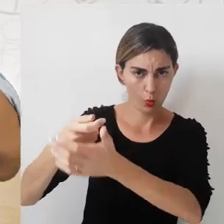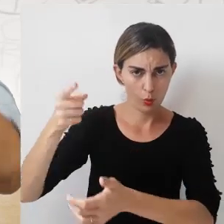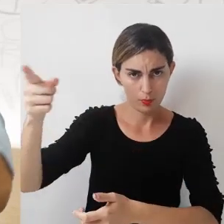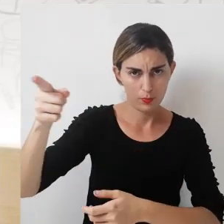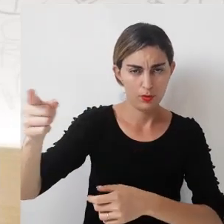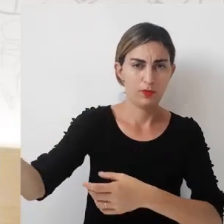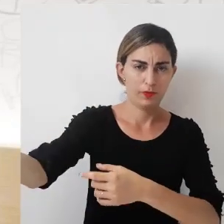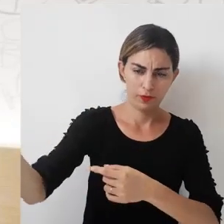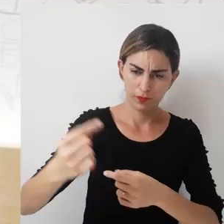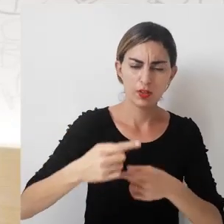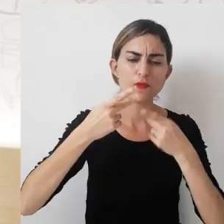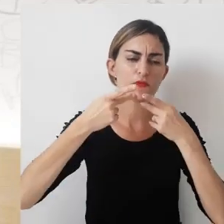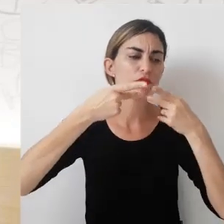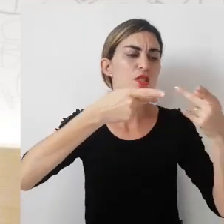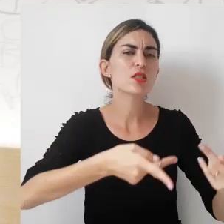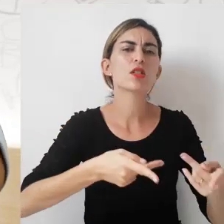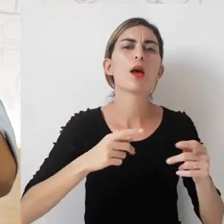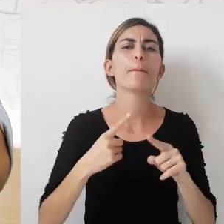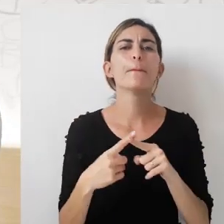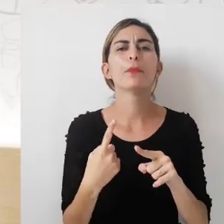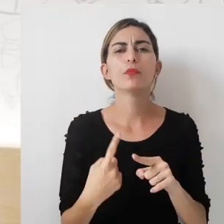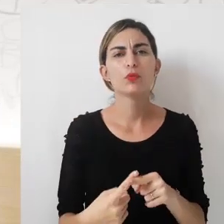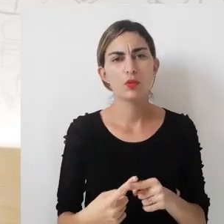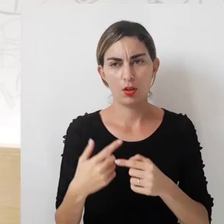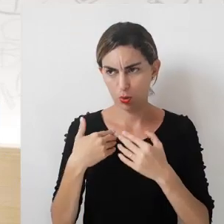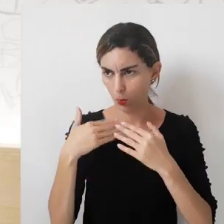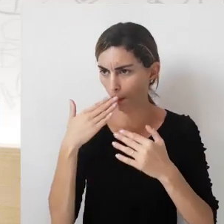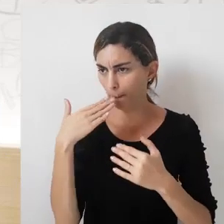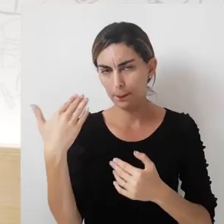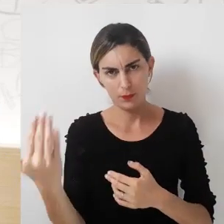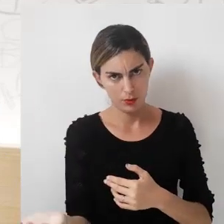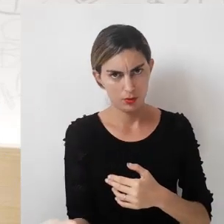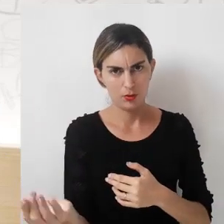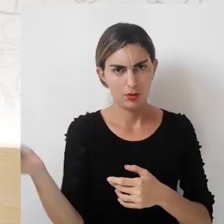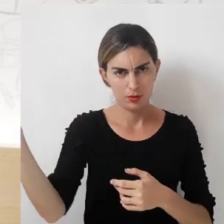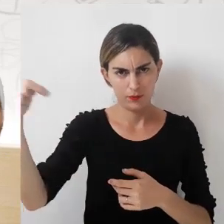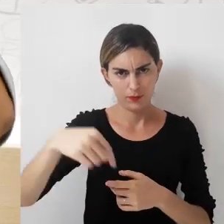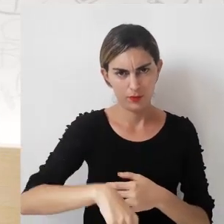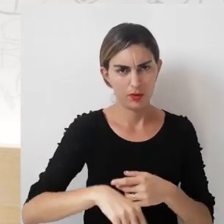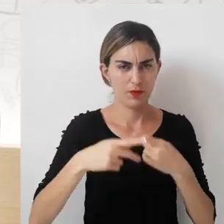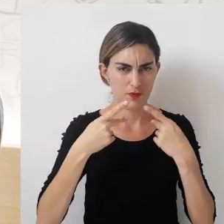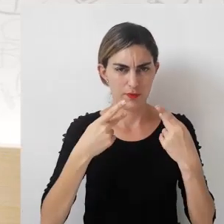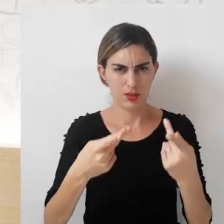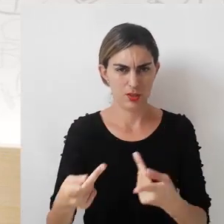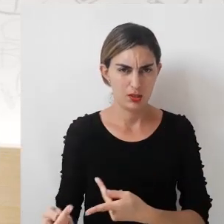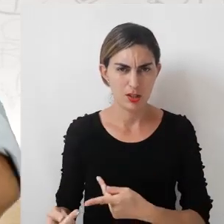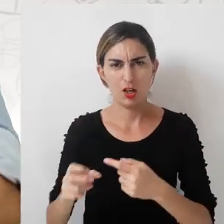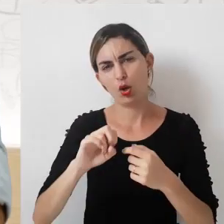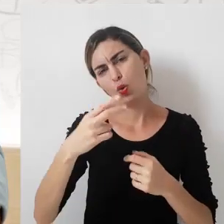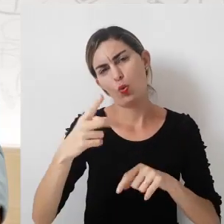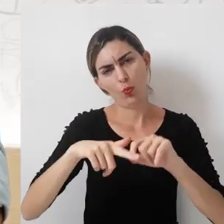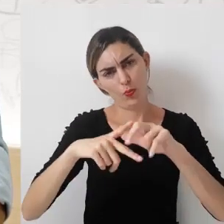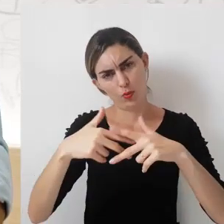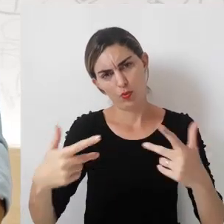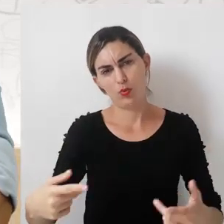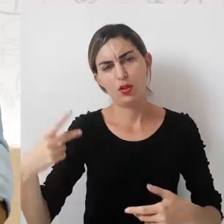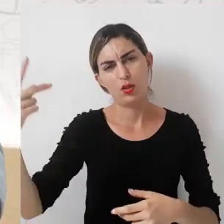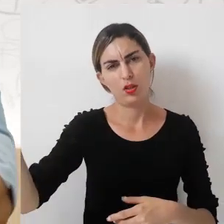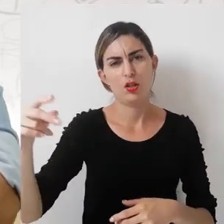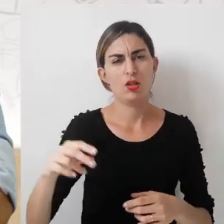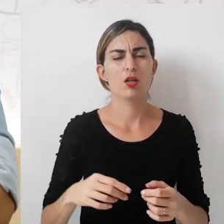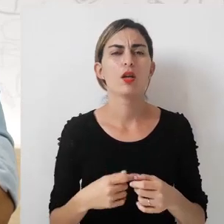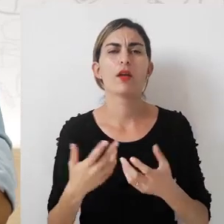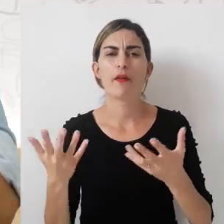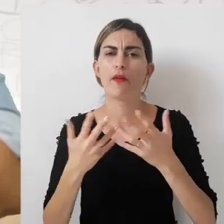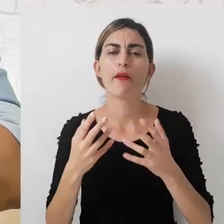objetivo dele em lhe visitar. Se você solicitou dele conhecimento sobre o produto ou serviço que ele